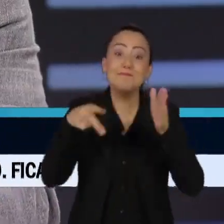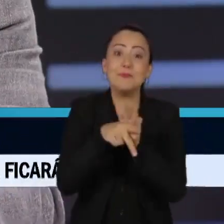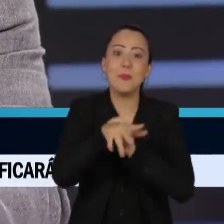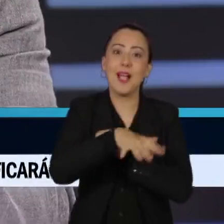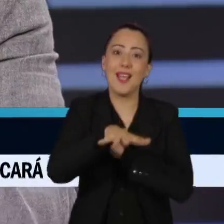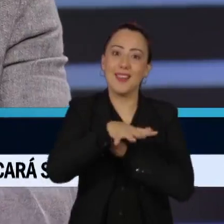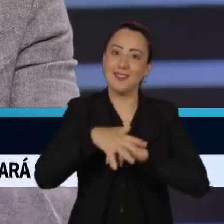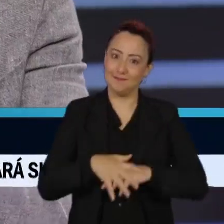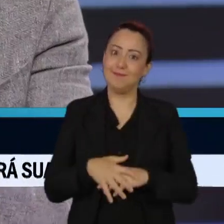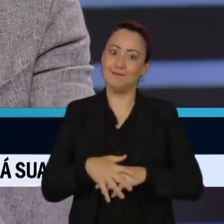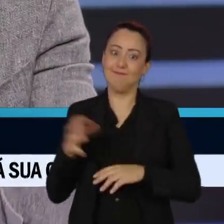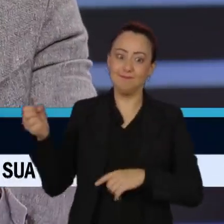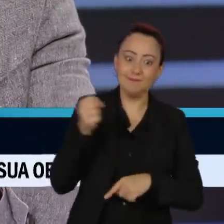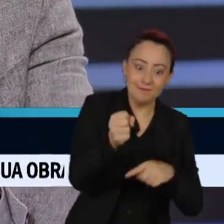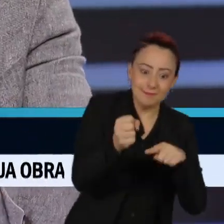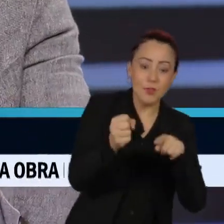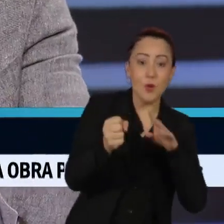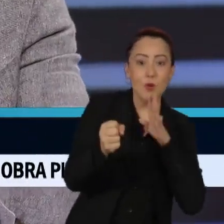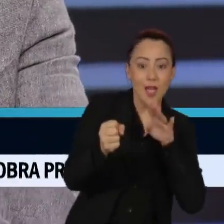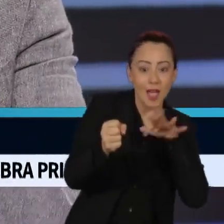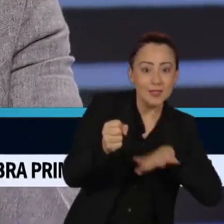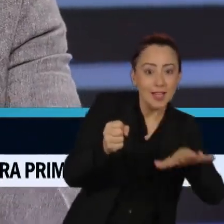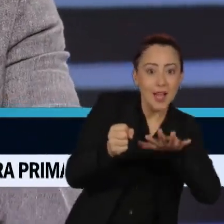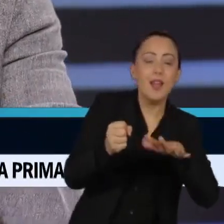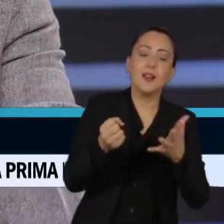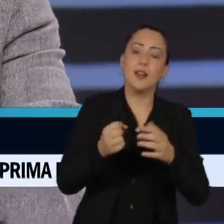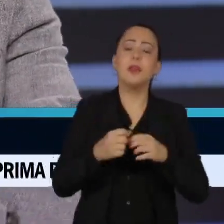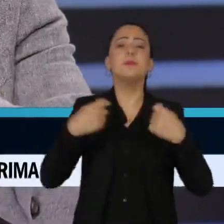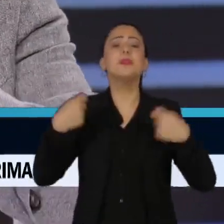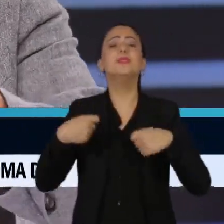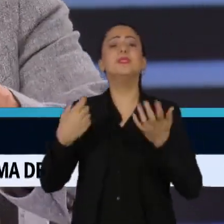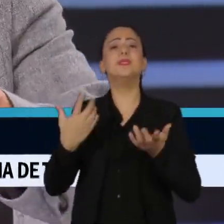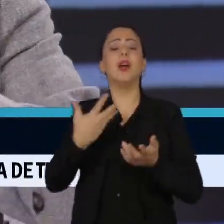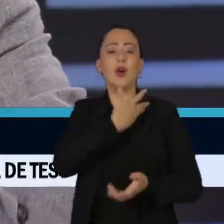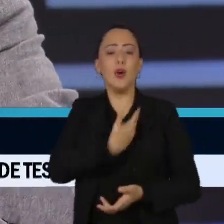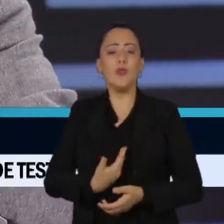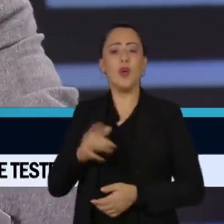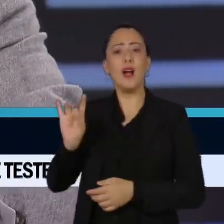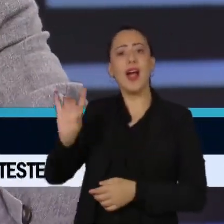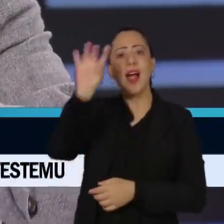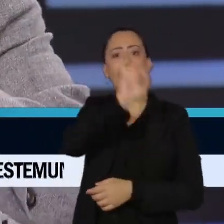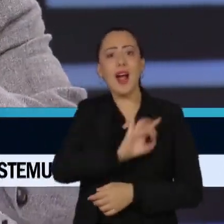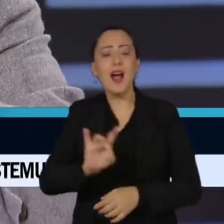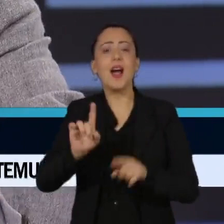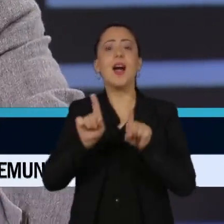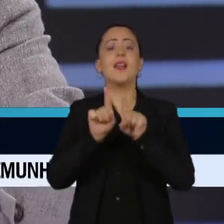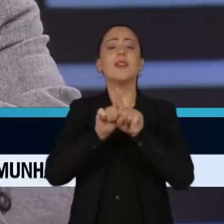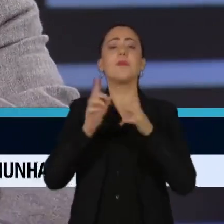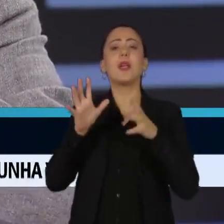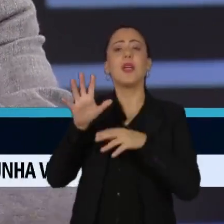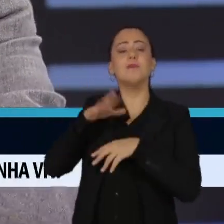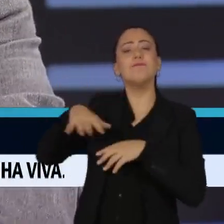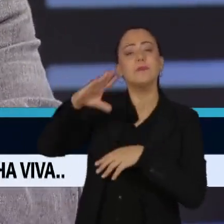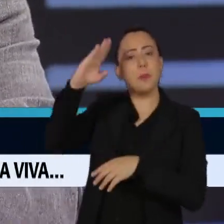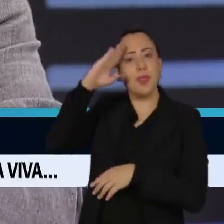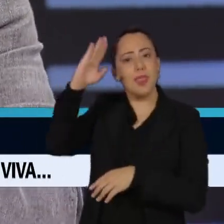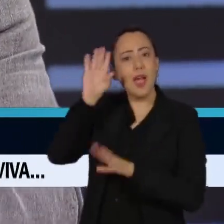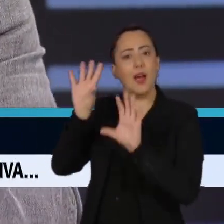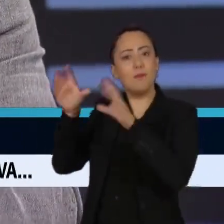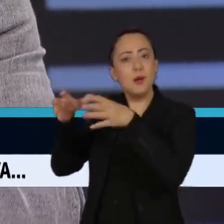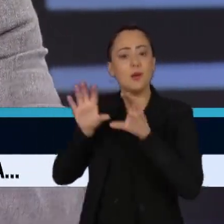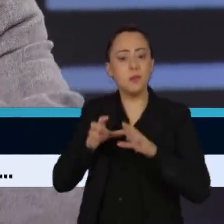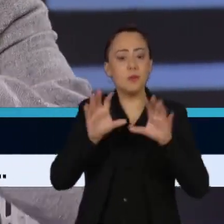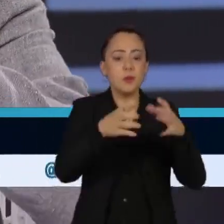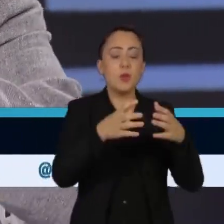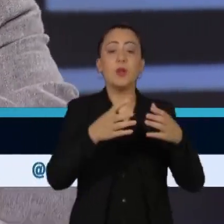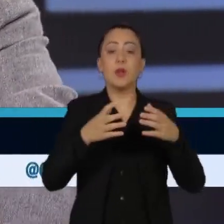diferenciar o papel em órgãos de Estado como Estado. Então, as Forças Armadas, os militares, quando na